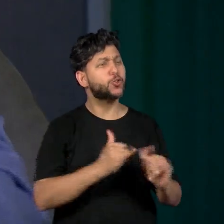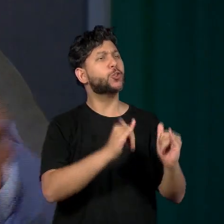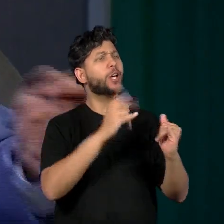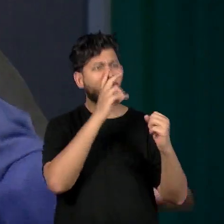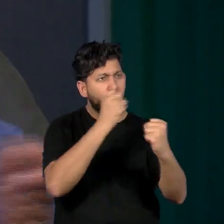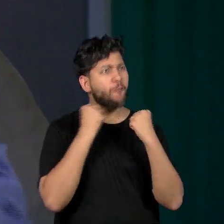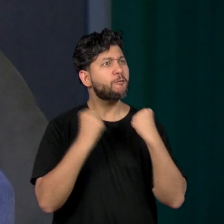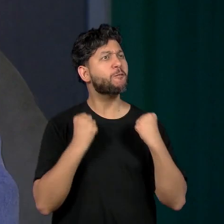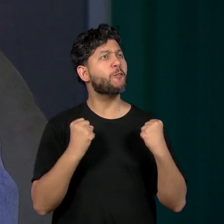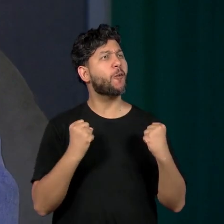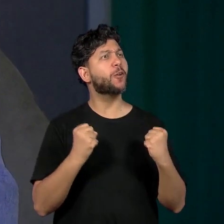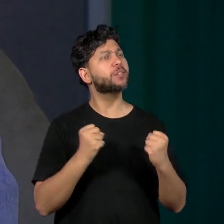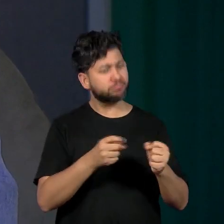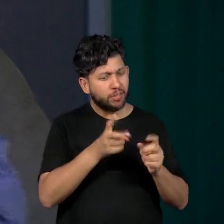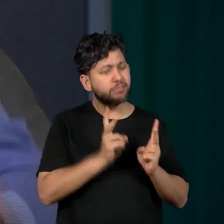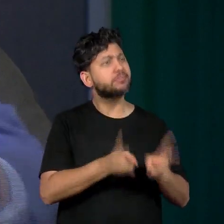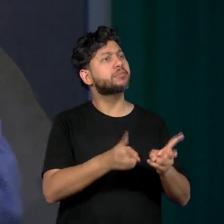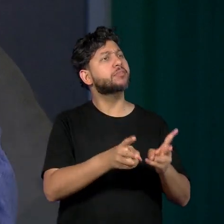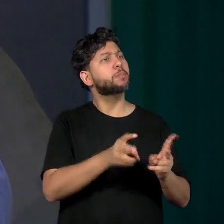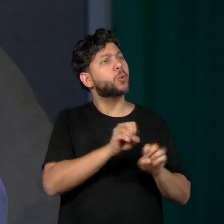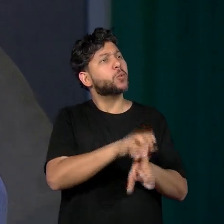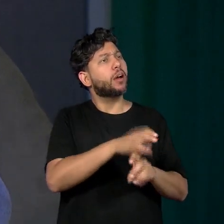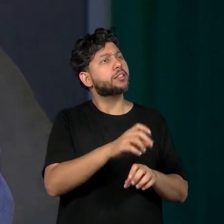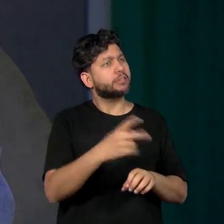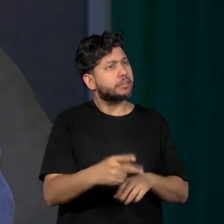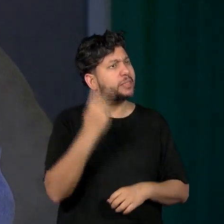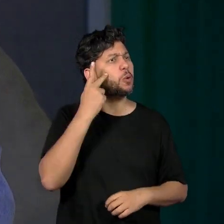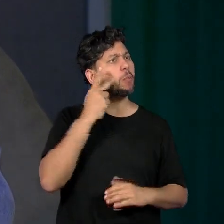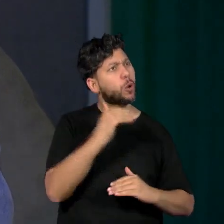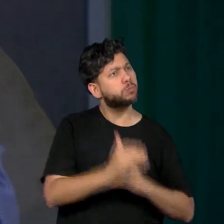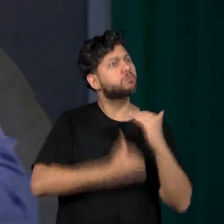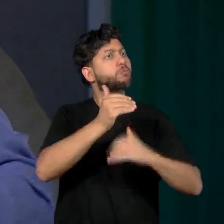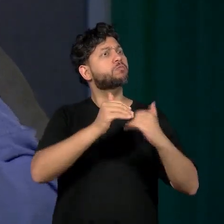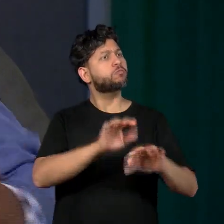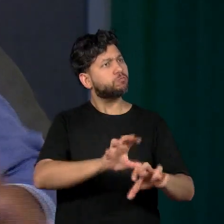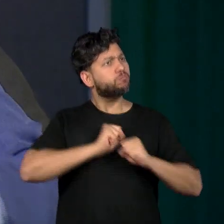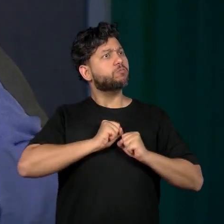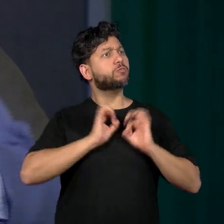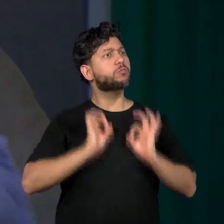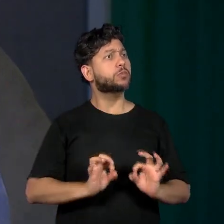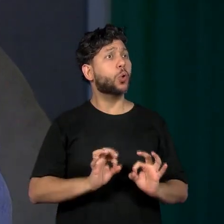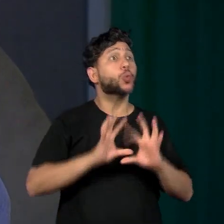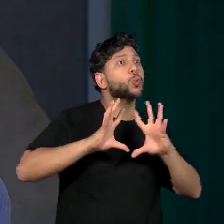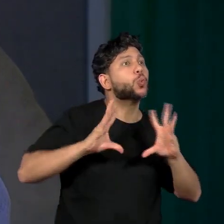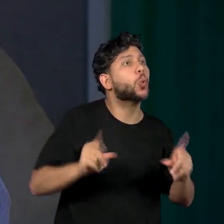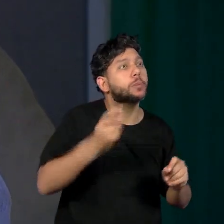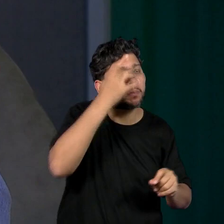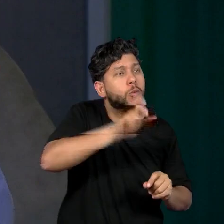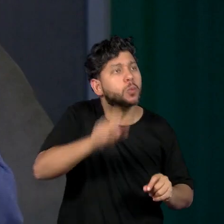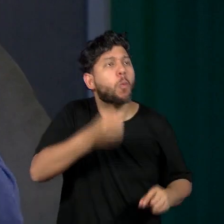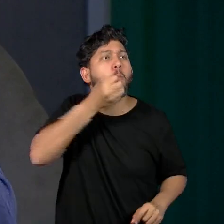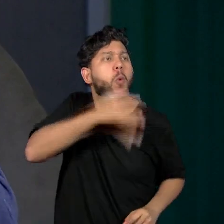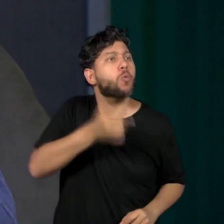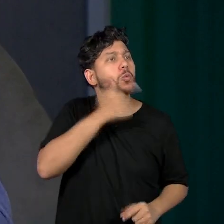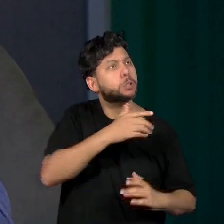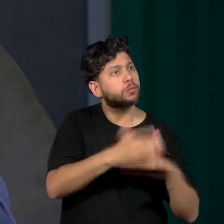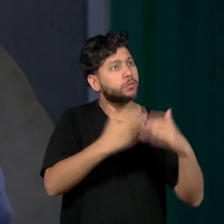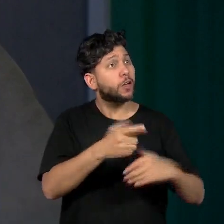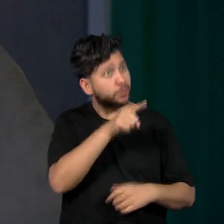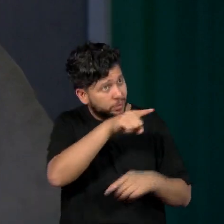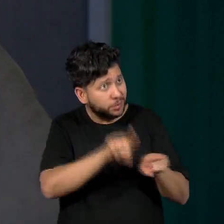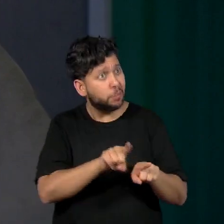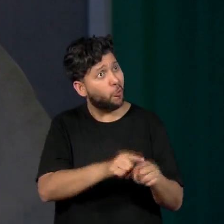muita força para que a educação paulista possa abraçar essa agenda e permitir que todos os talentos aflorem e você está